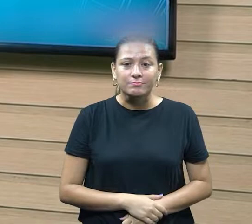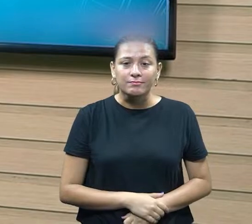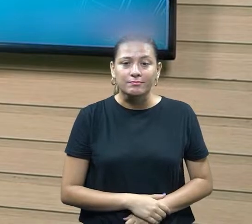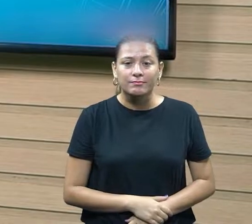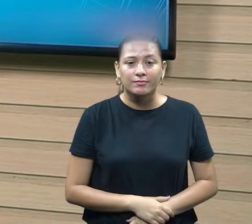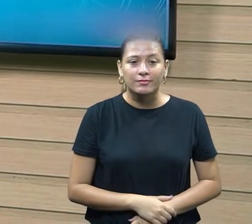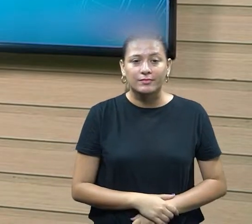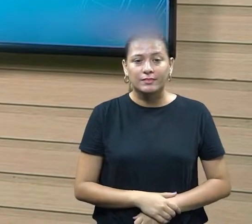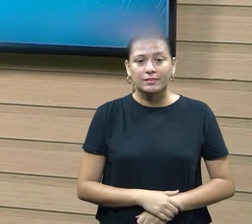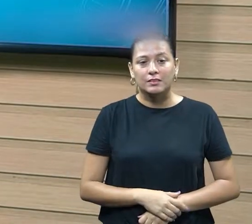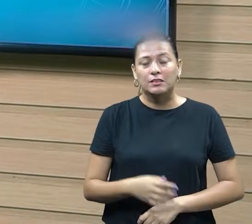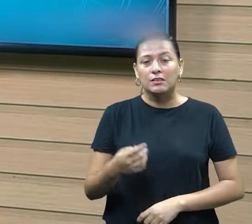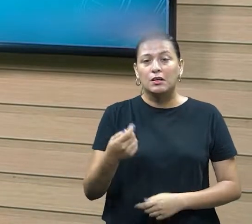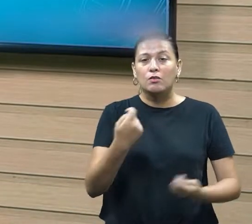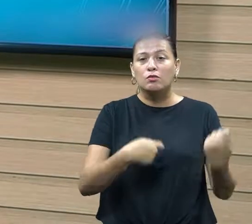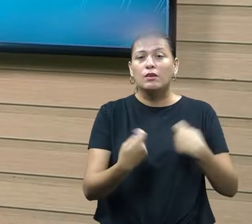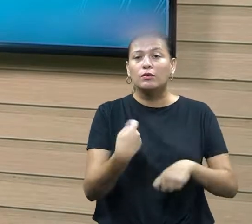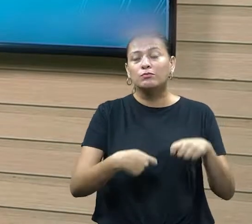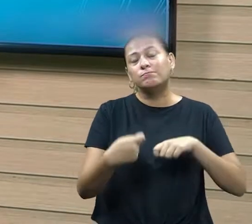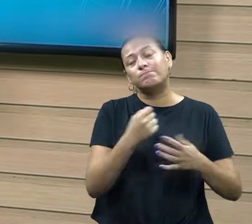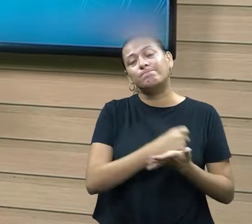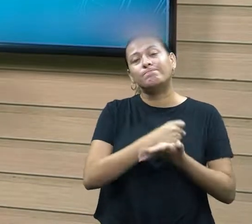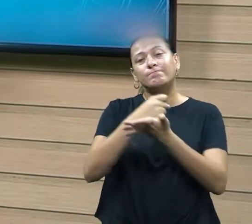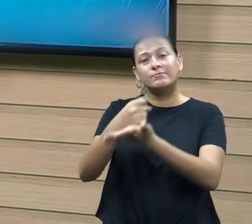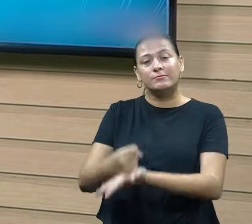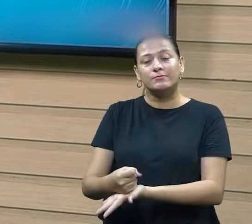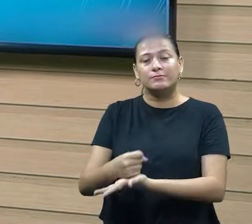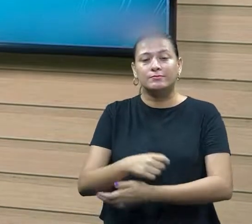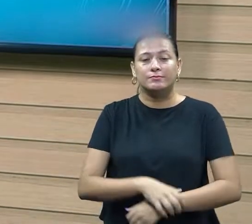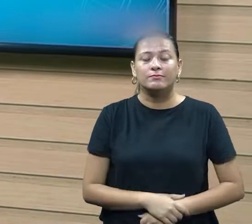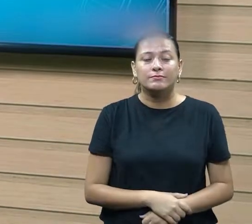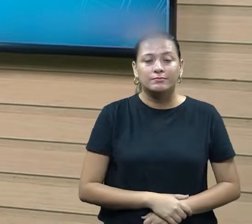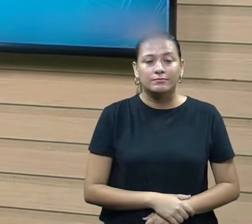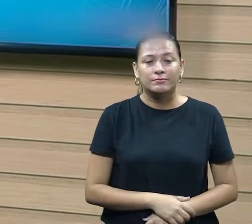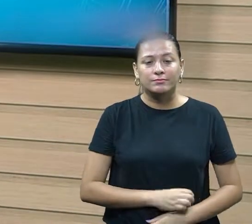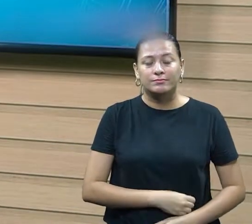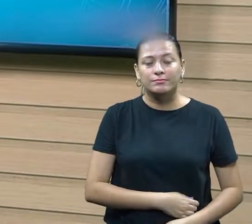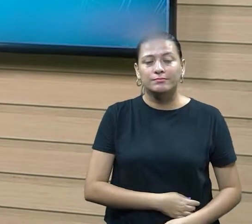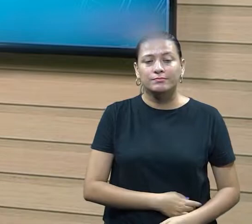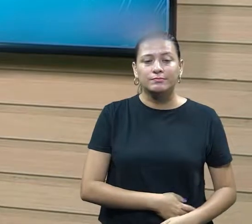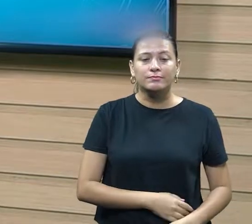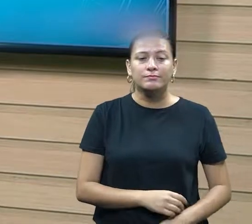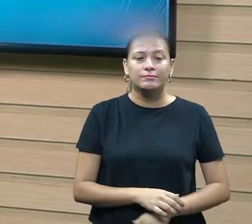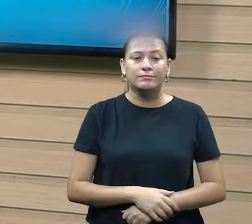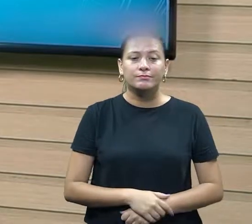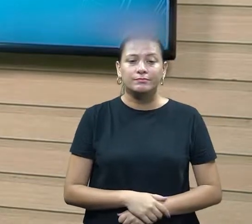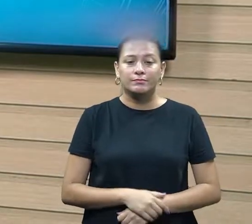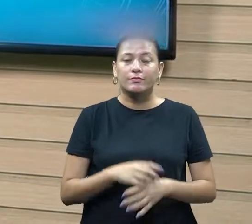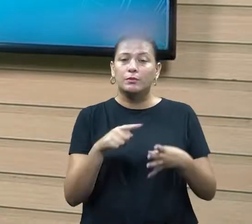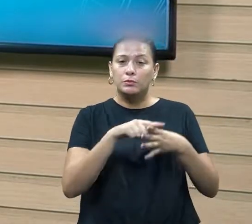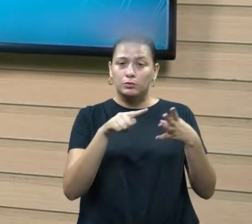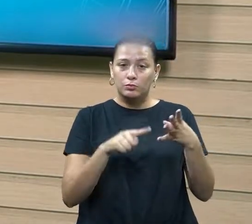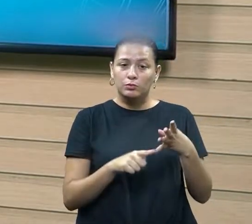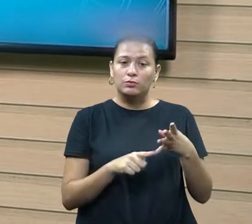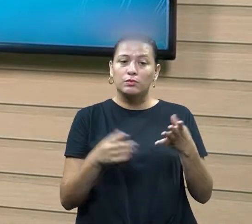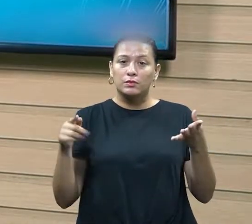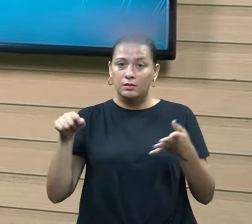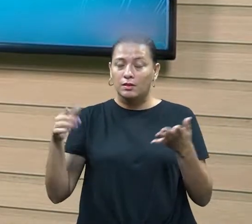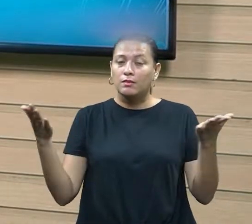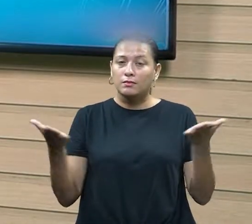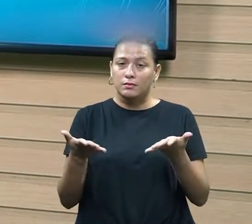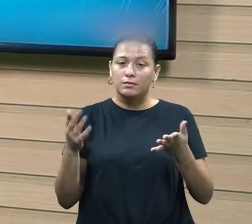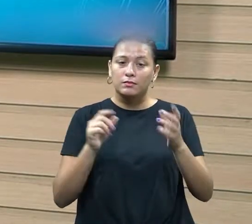Junqueira vem chamado negociador apoiador. Nós, como já coloquei para vocês, né? São quatro que nós temos